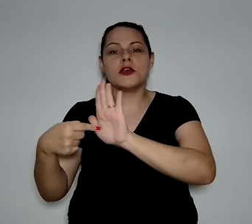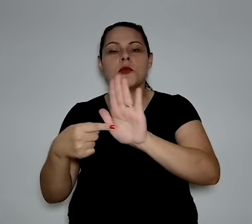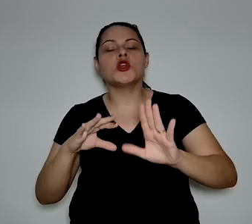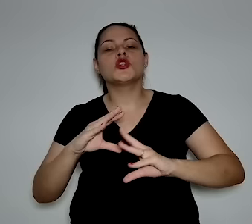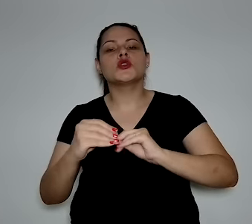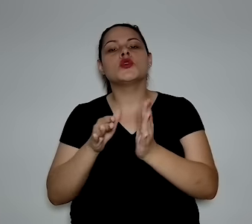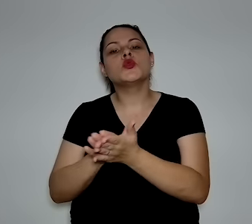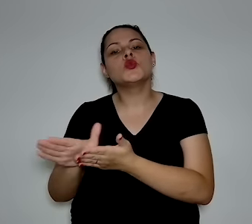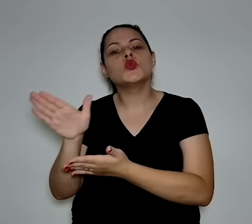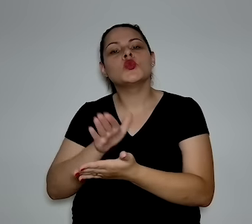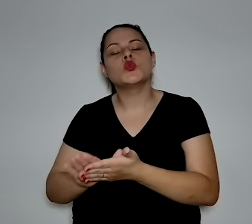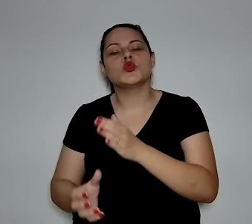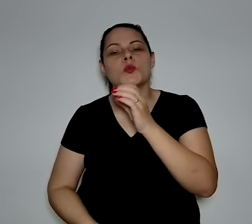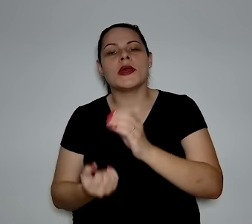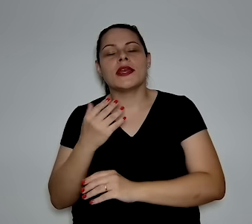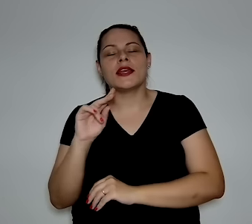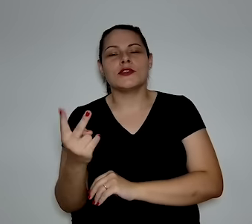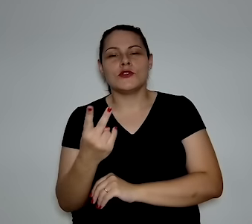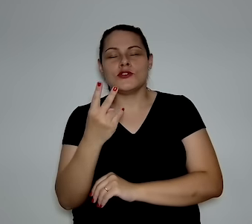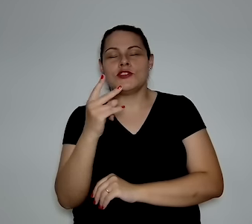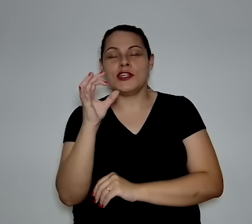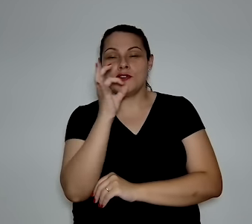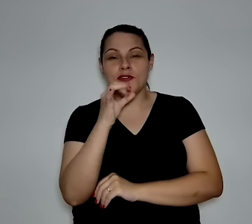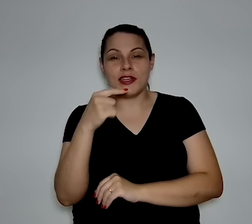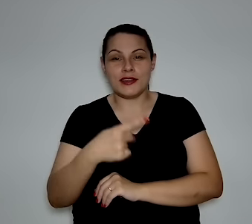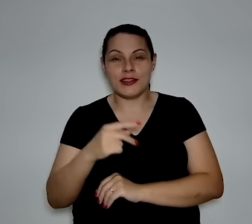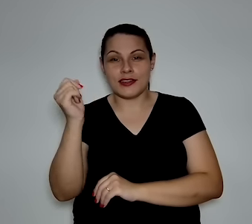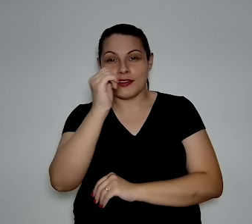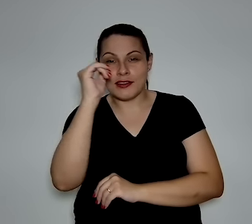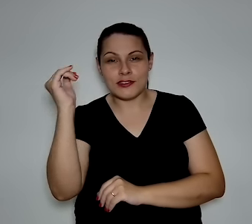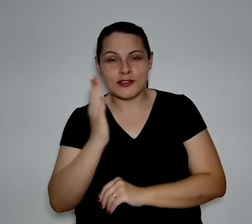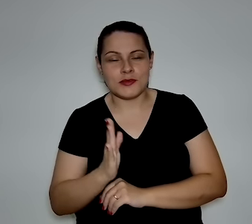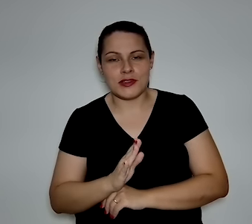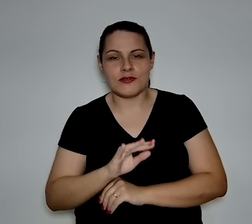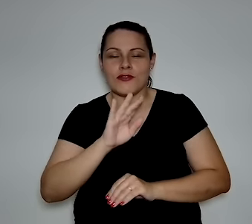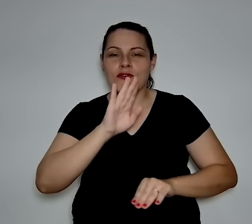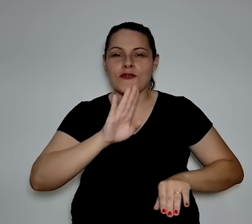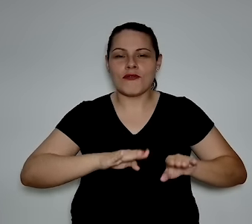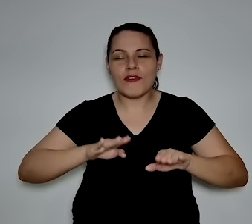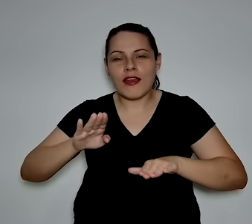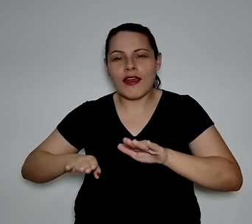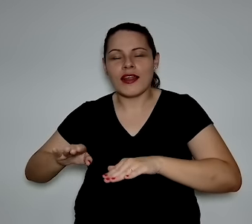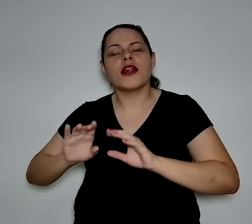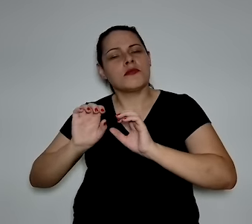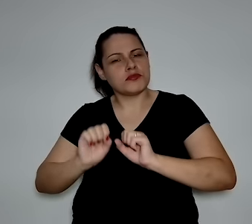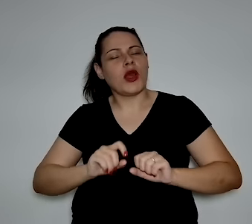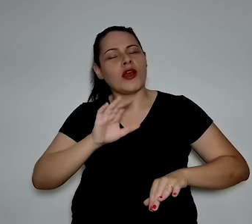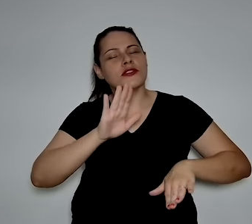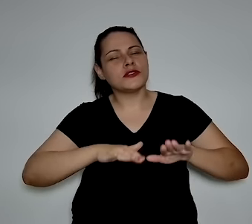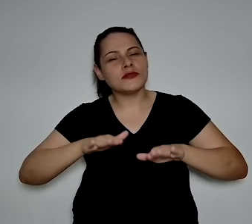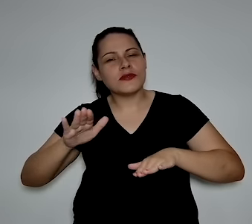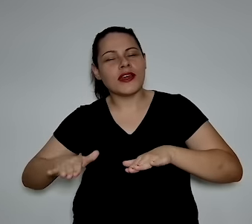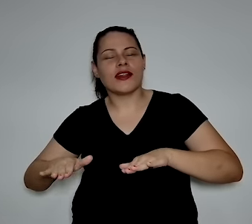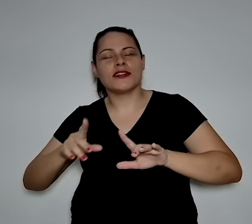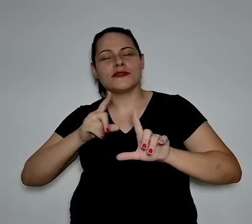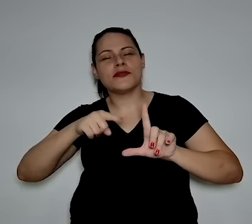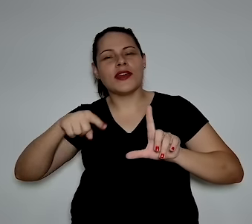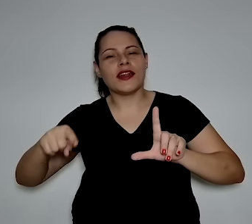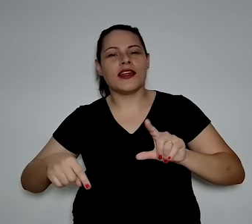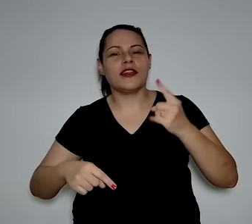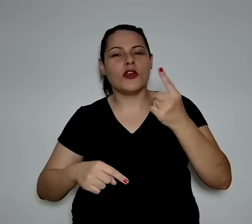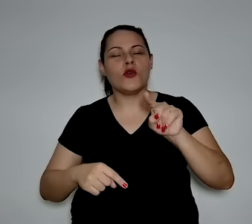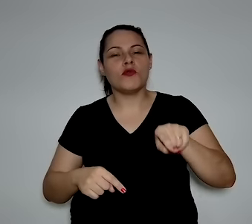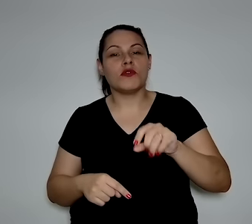apontam que o custo para produzir o hidrogênio verde no Brasil varia, pode variar